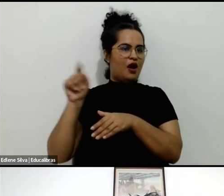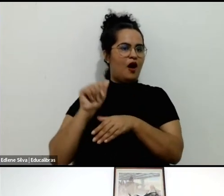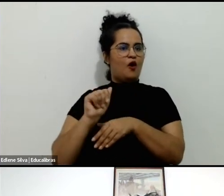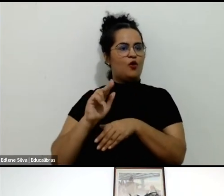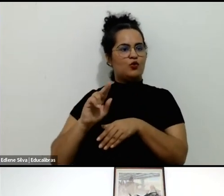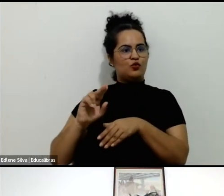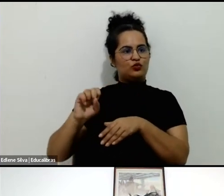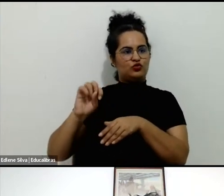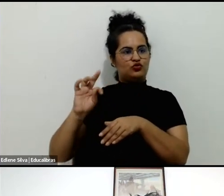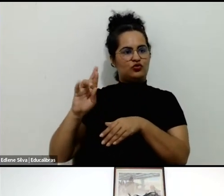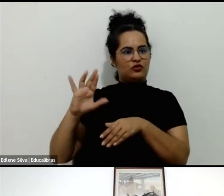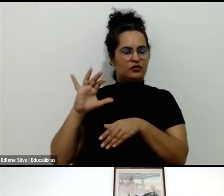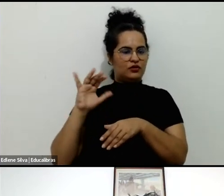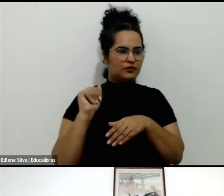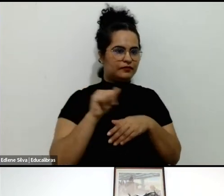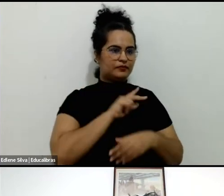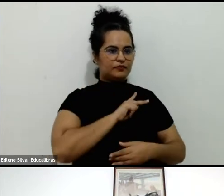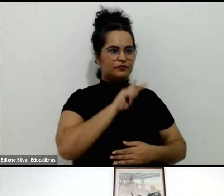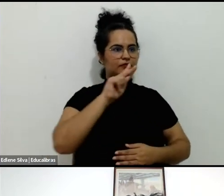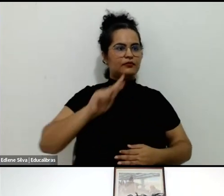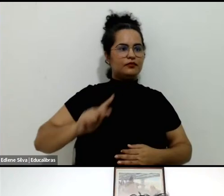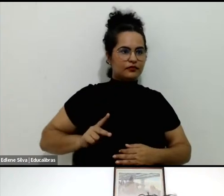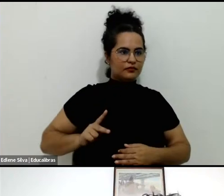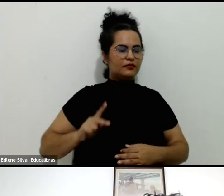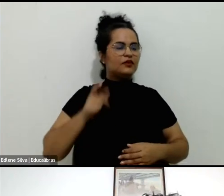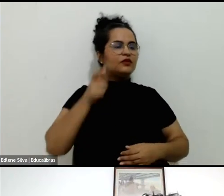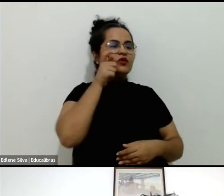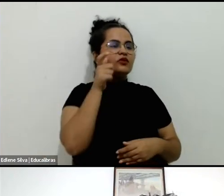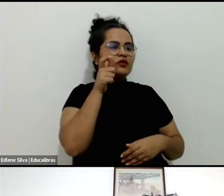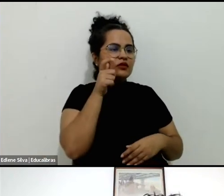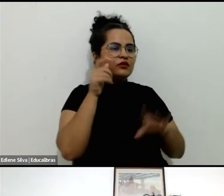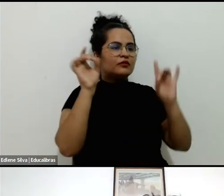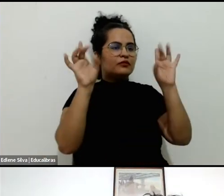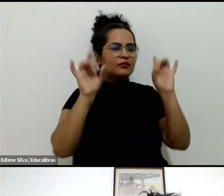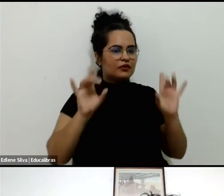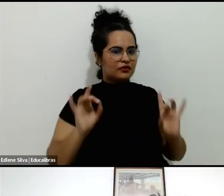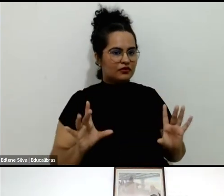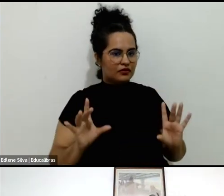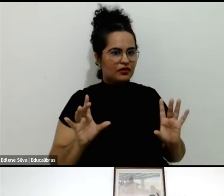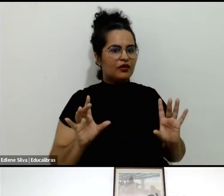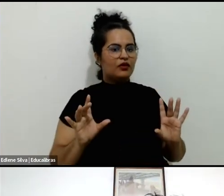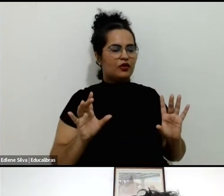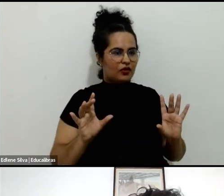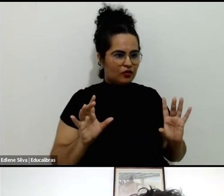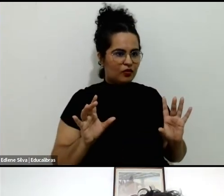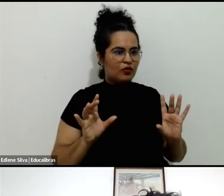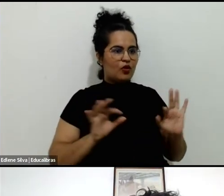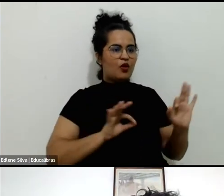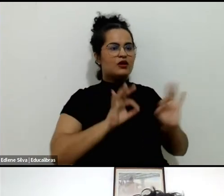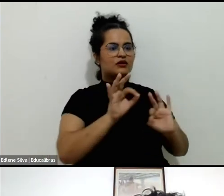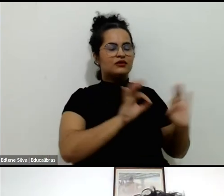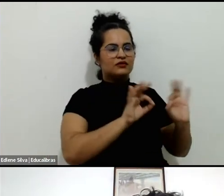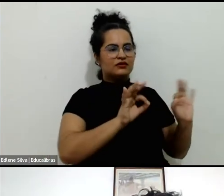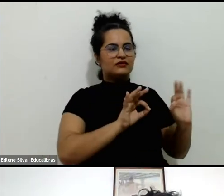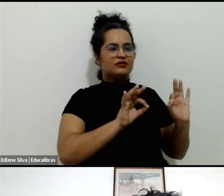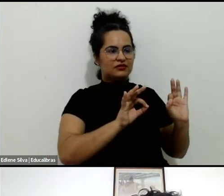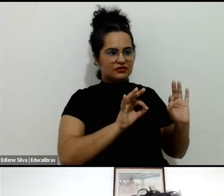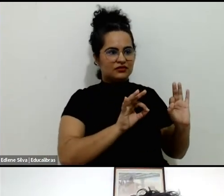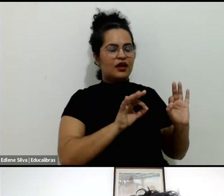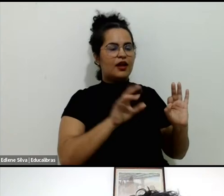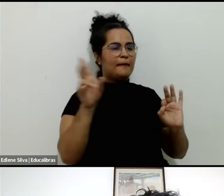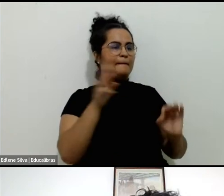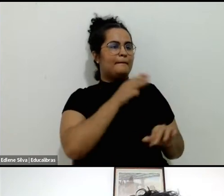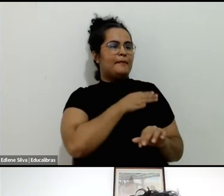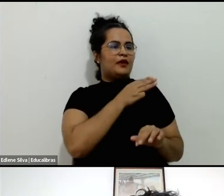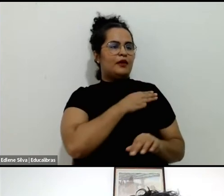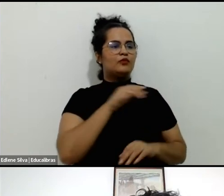-presidente do Grupo de Interesse Especial em Gestão do Lazer, da Organização Mundial do Lazer, e membro vitalício da